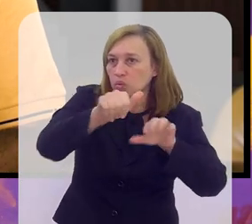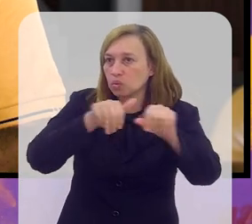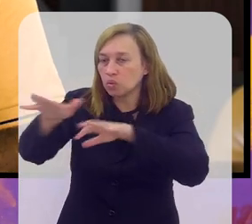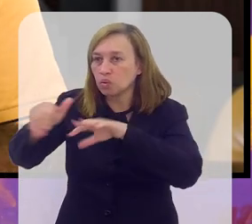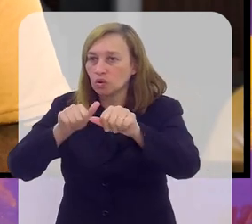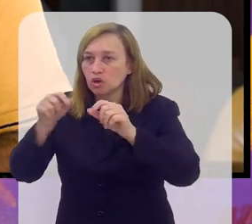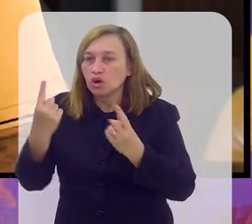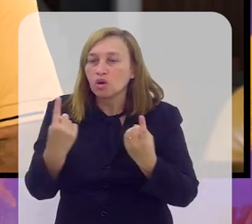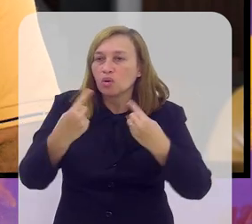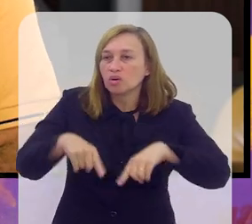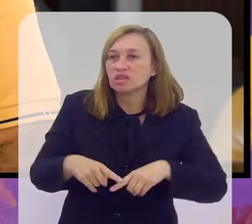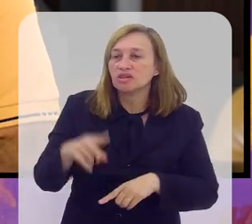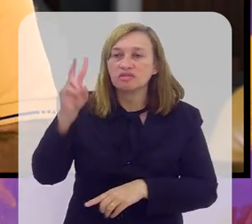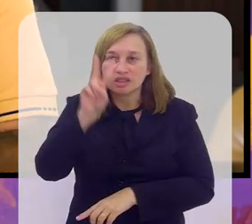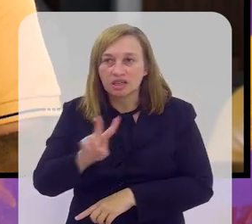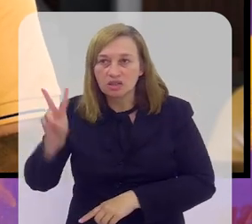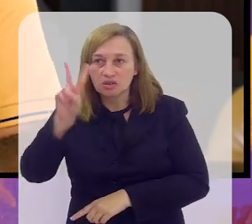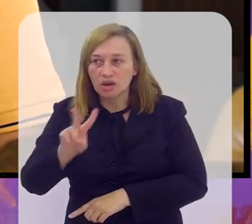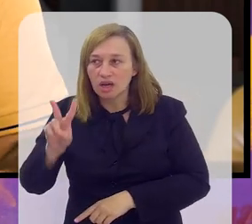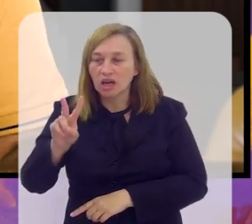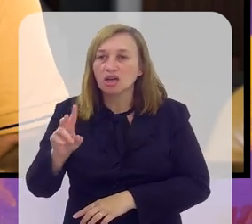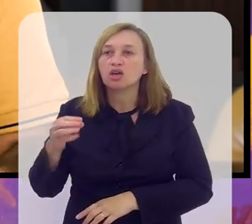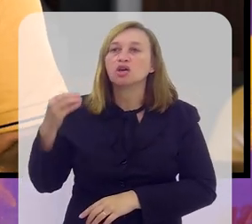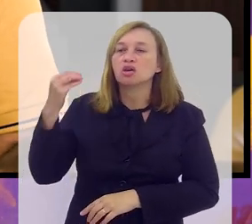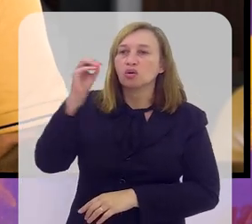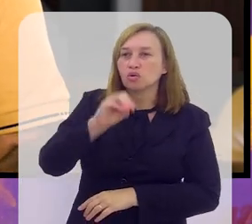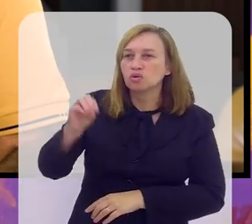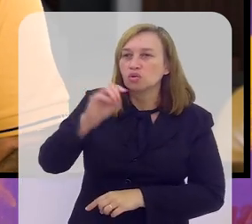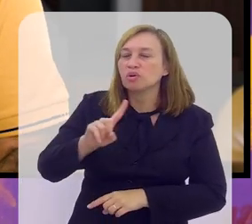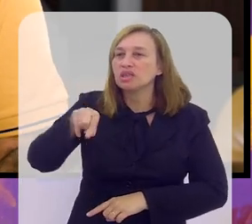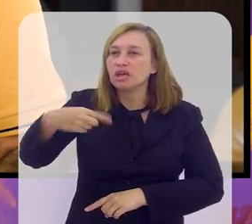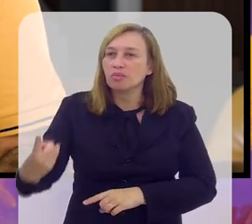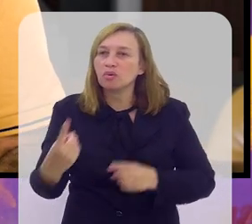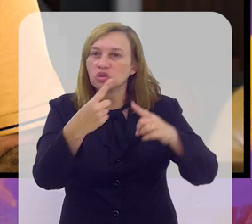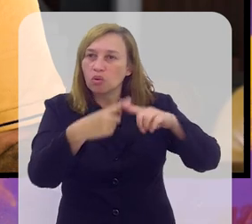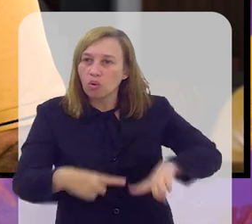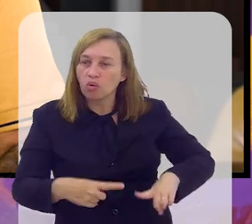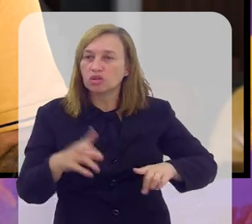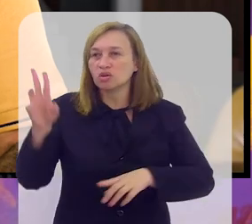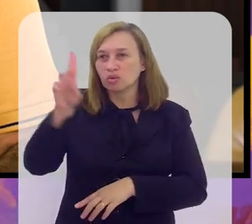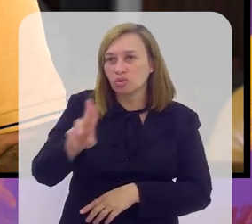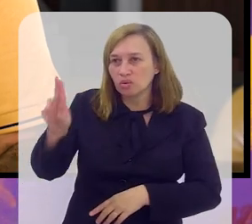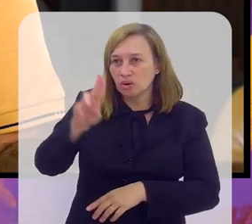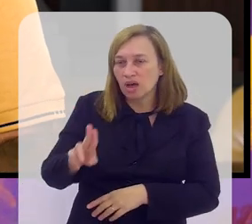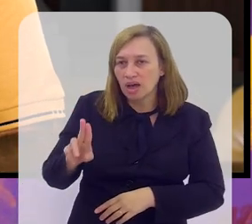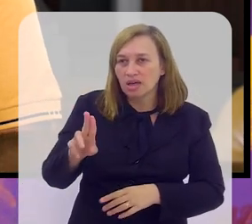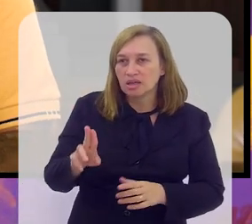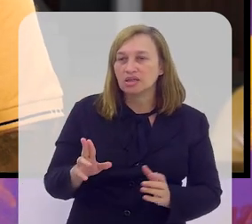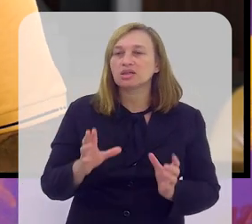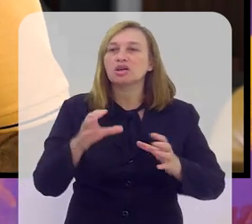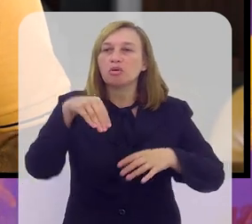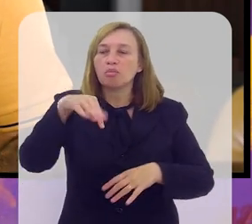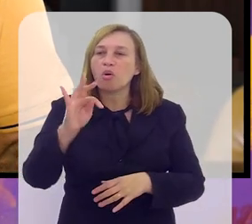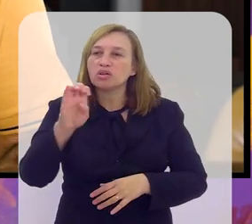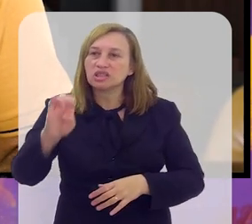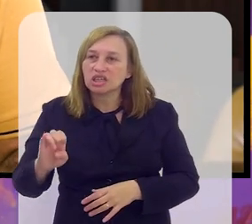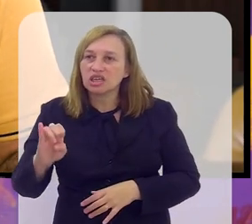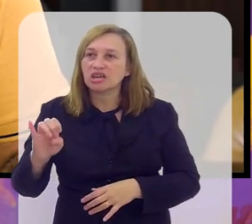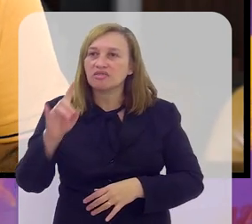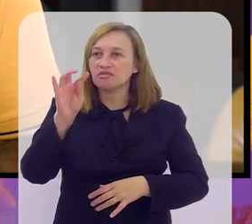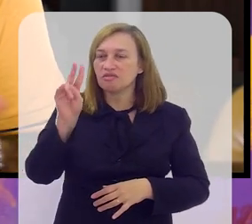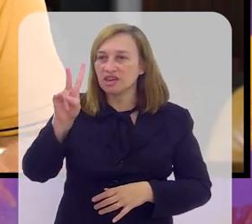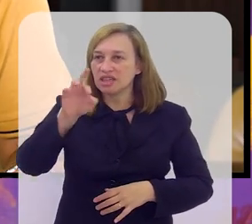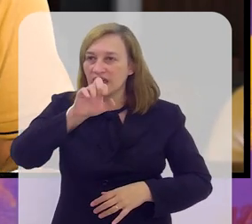para os jogos contra a Venezuela, agora em outubro, e depois contra a seleção do Uruguai no estádio Centenário, em